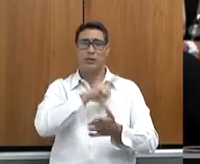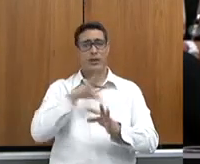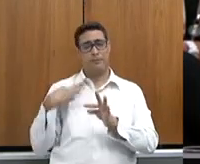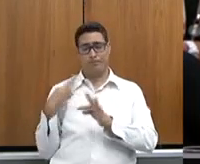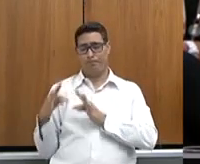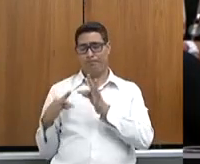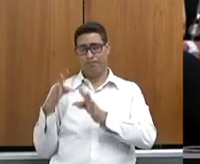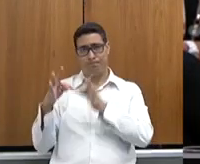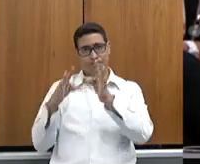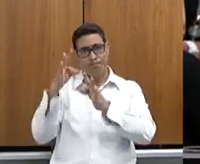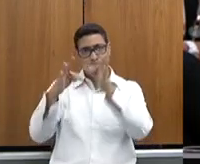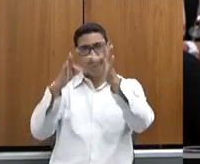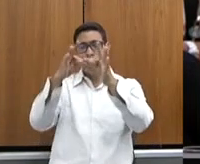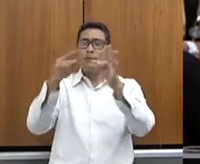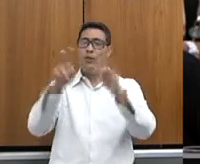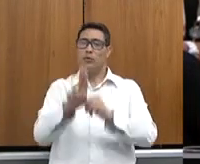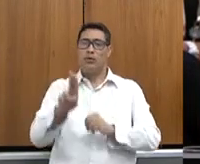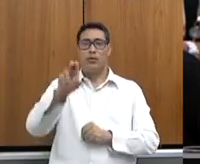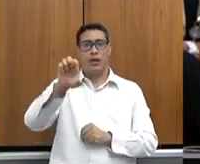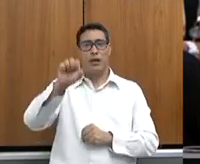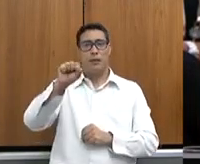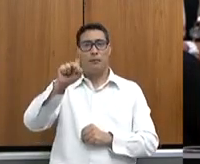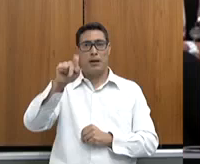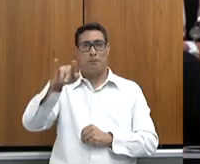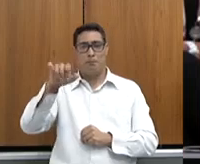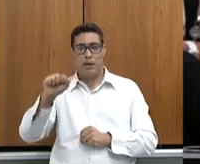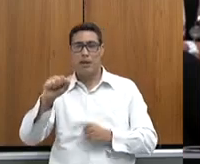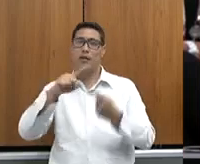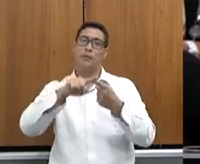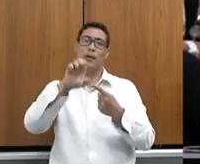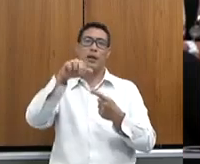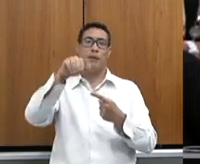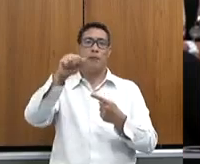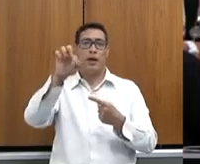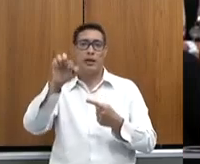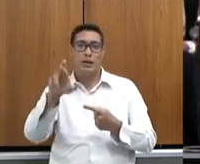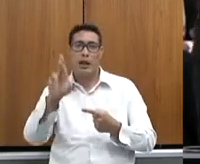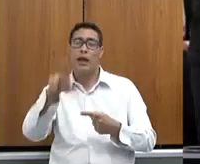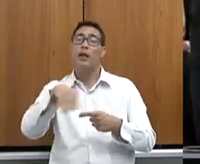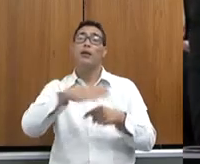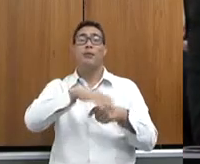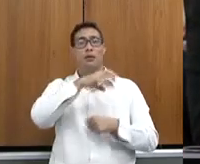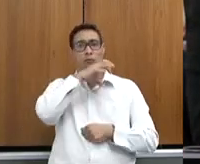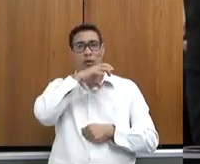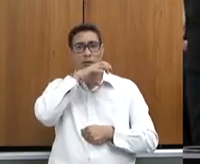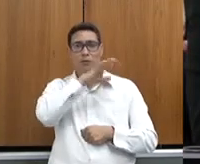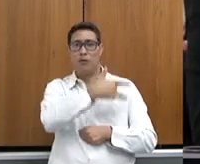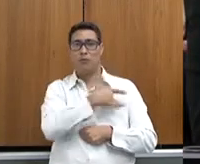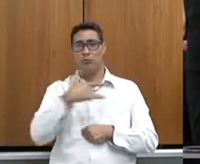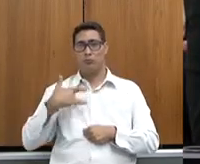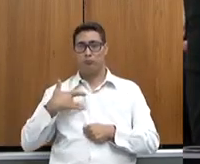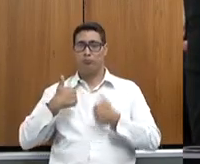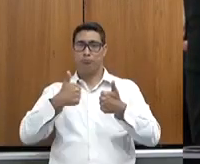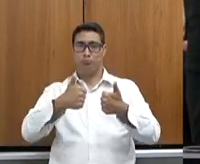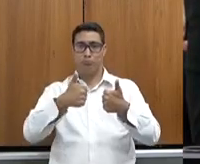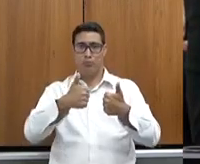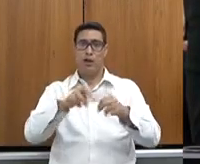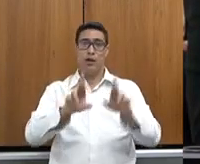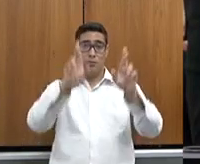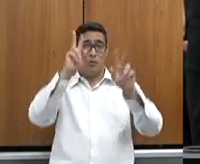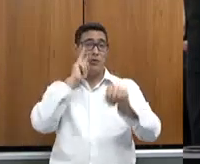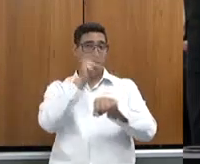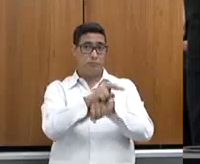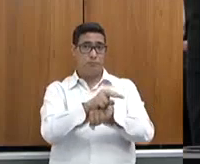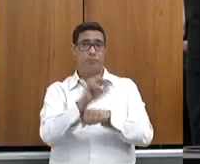que vem através da Epamig, disseminada pela Emater, e animais com a sanidade garantida pelo IMA. Pois não? Pode passar?